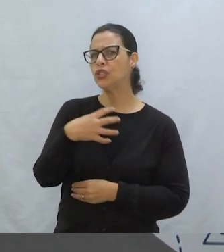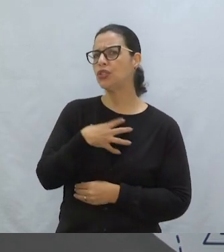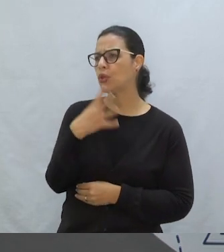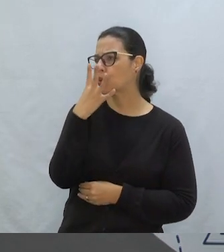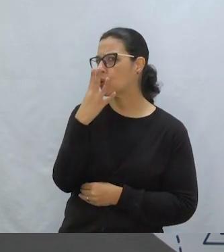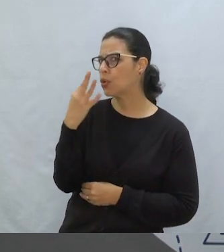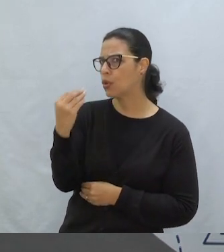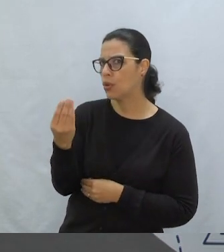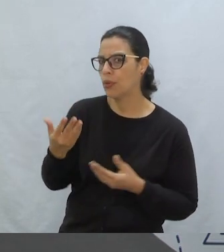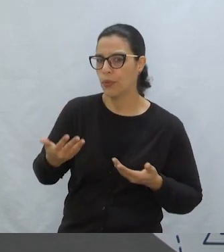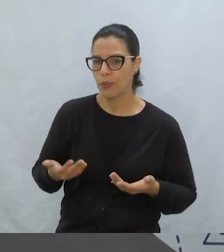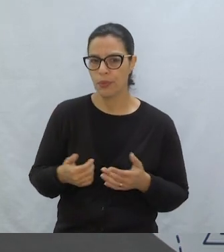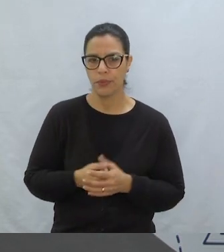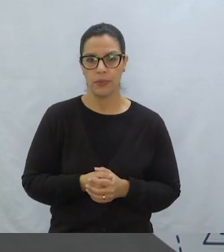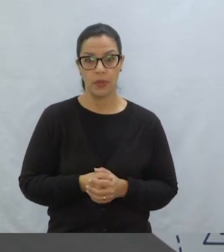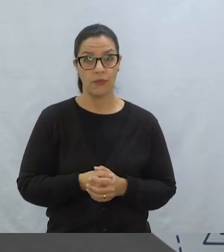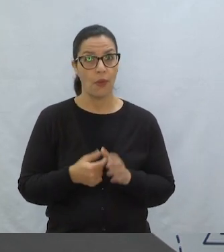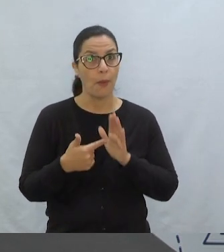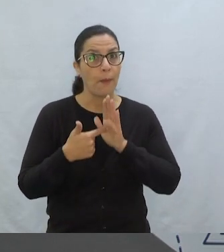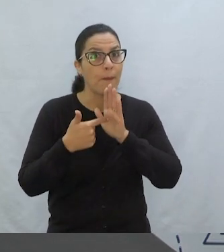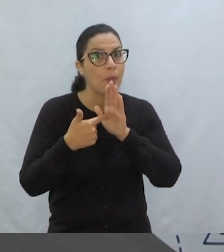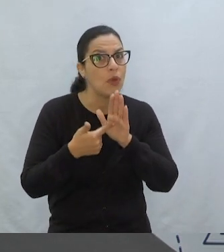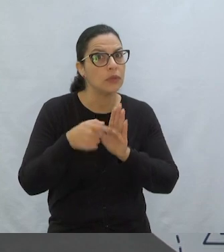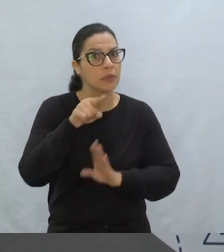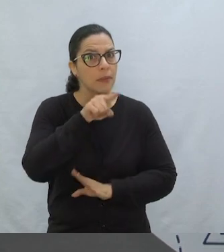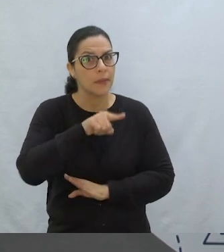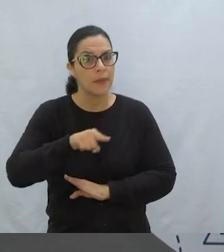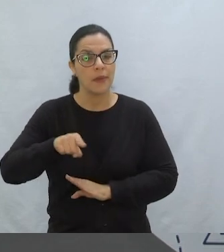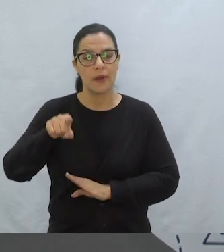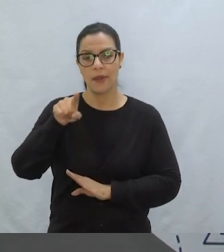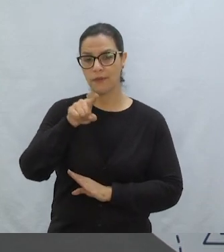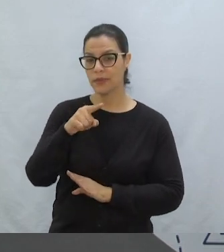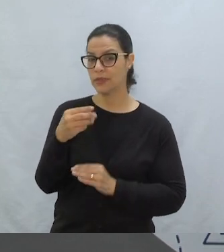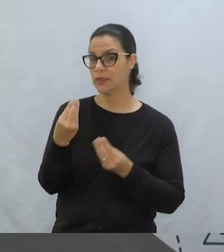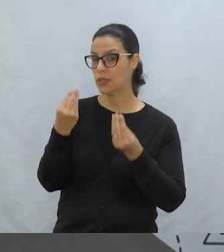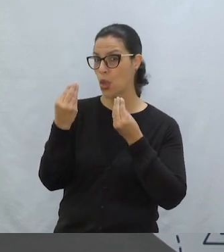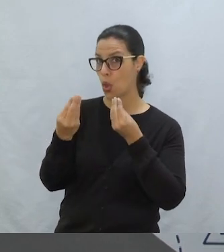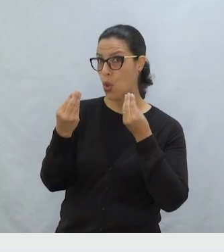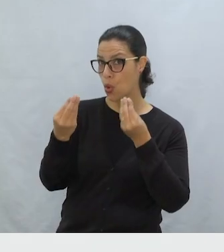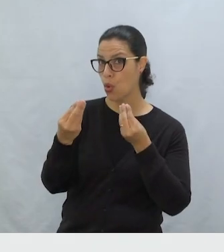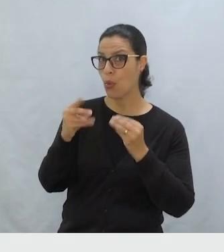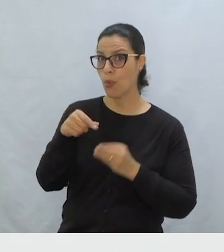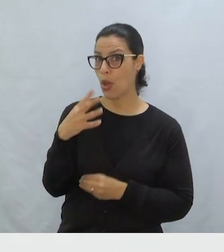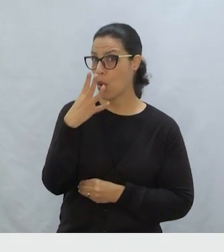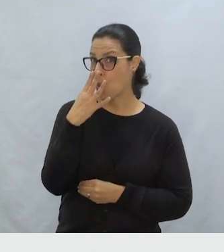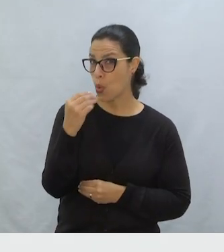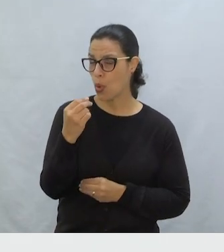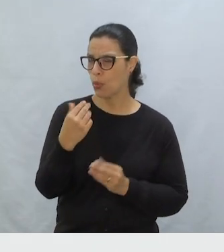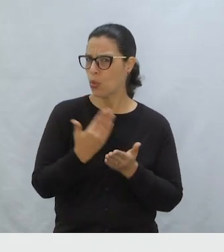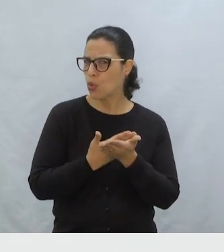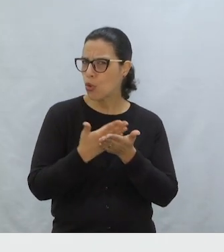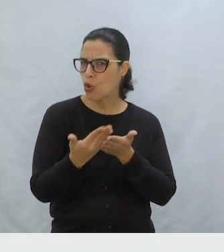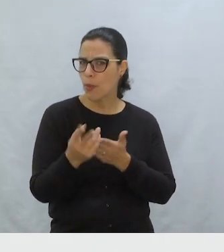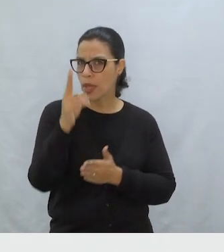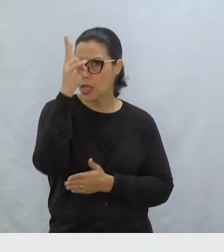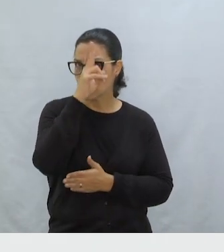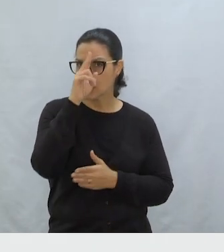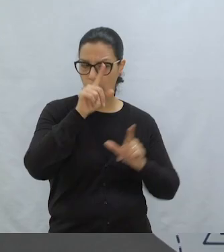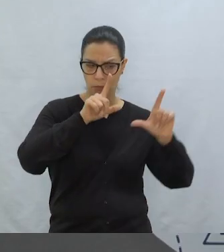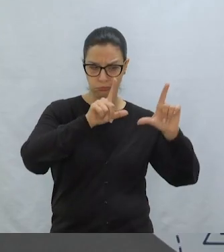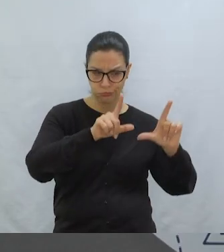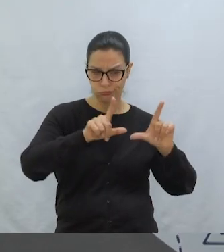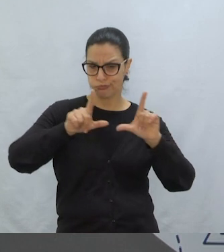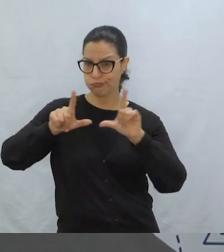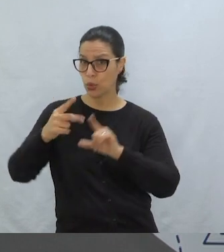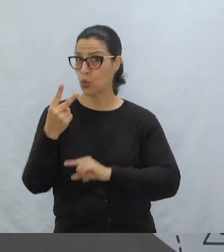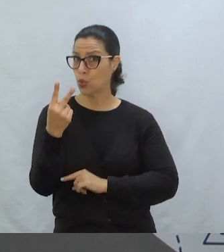esse lobo? Eu vou mostrar aqui pra você o comecinho dessa história. Eu vou mostrar apenas